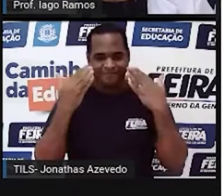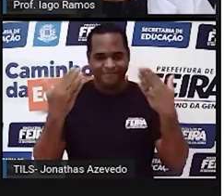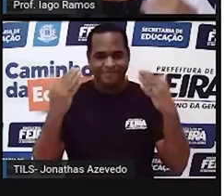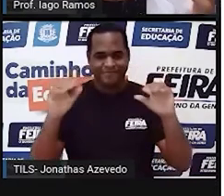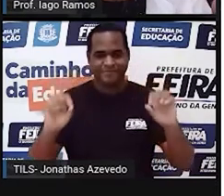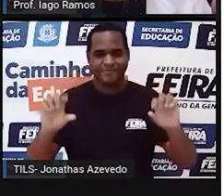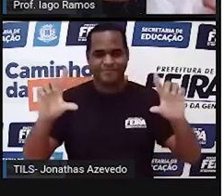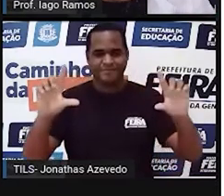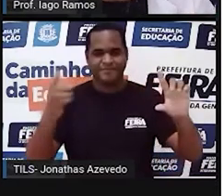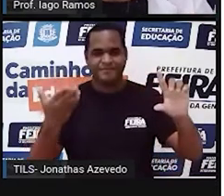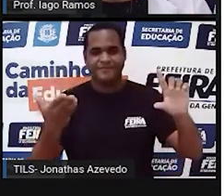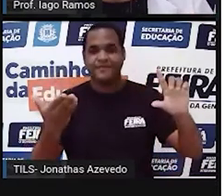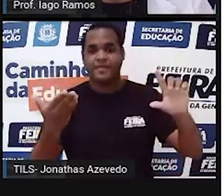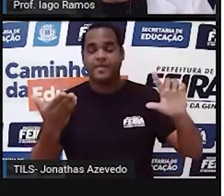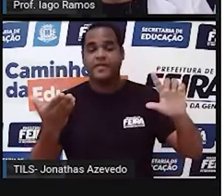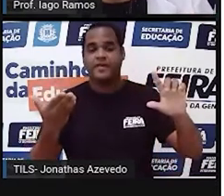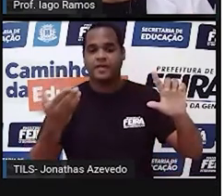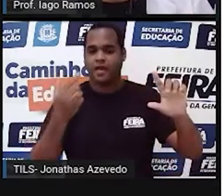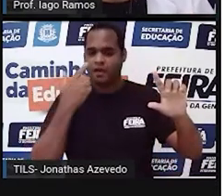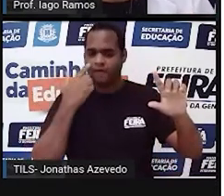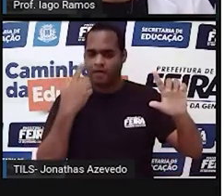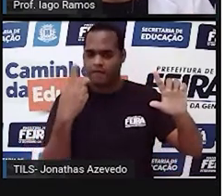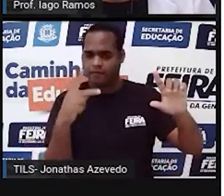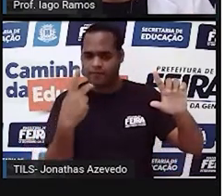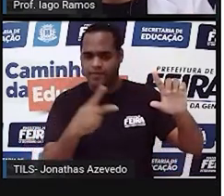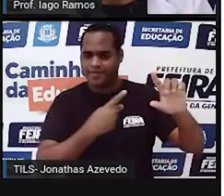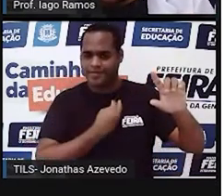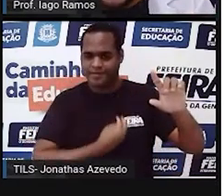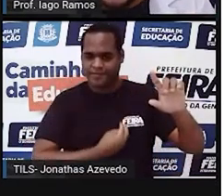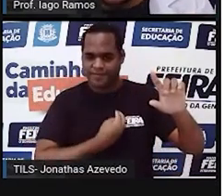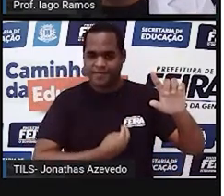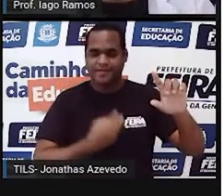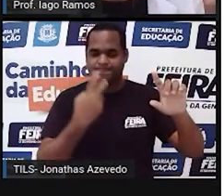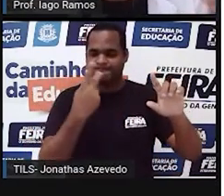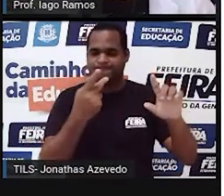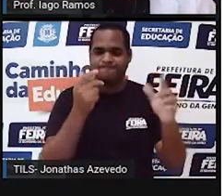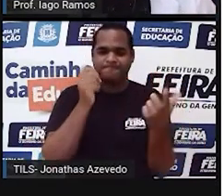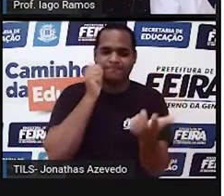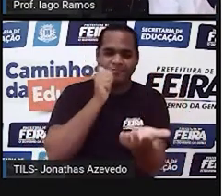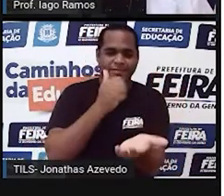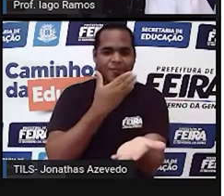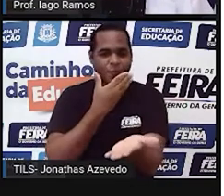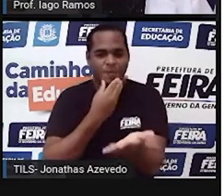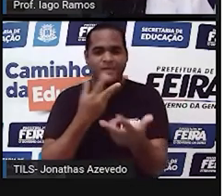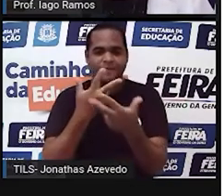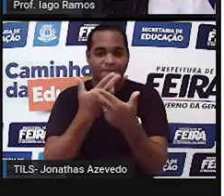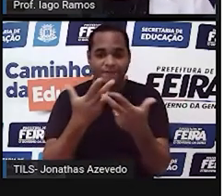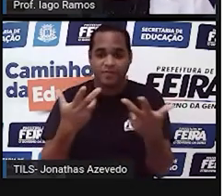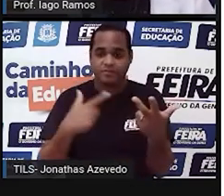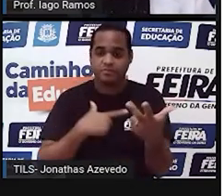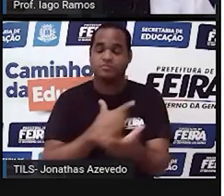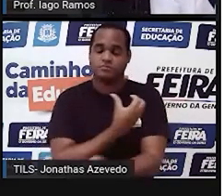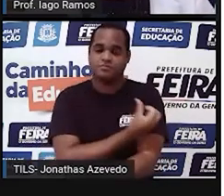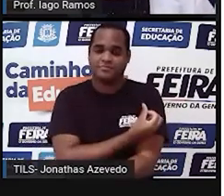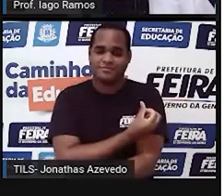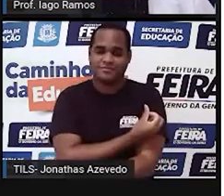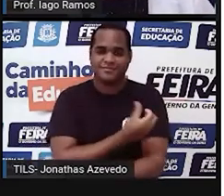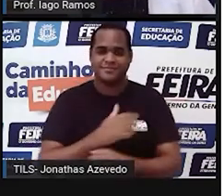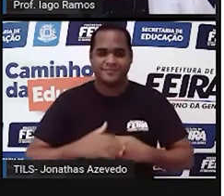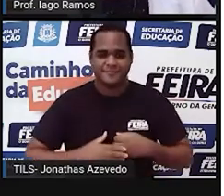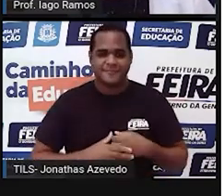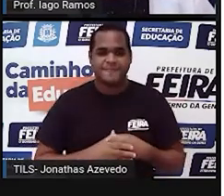Essa é a aula, essa aula é para você, né? Meu querido, minha querida estudante do sexto ano, tá bom?